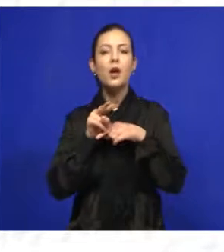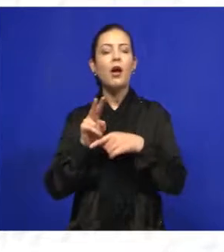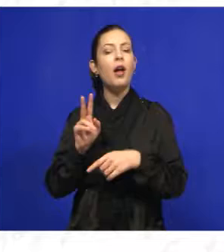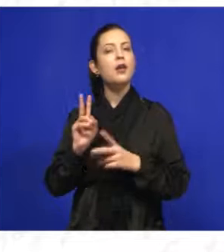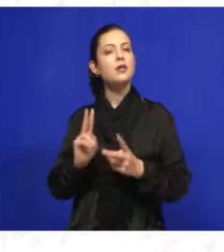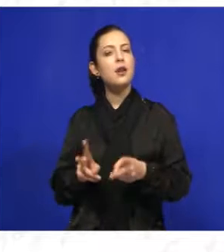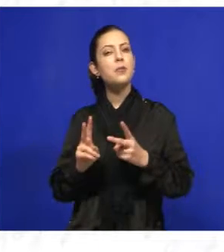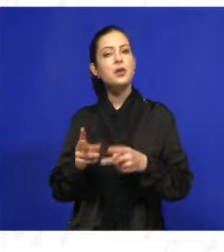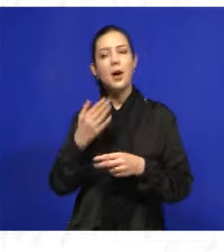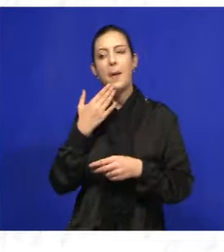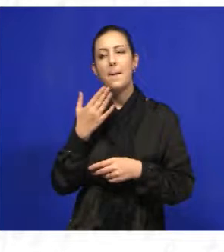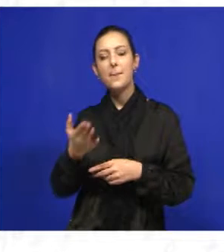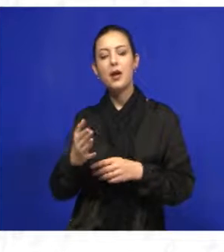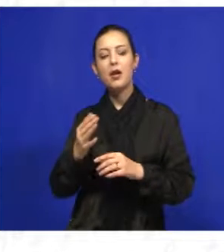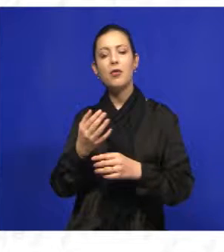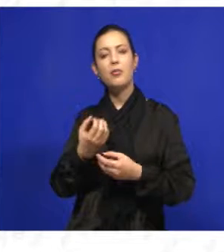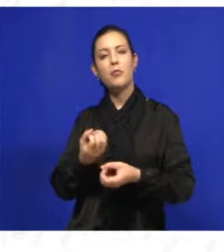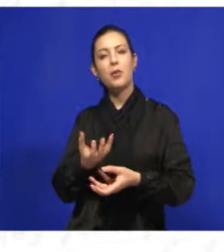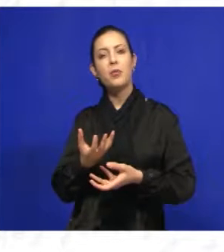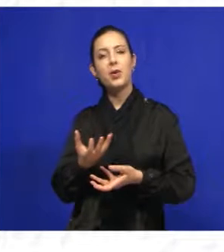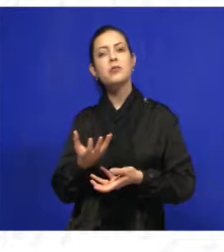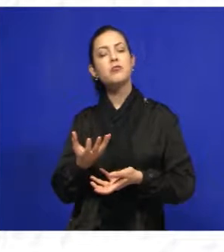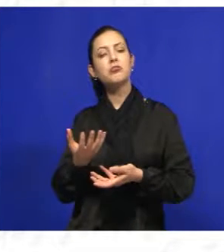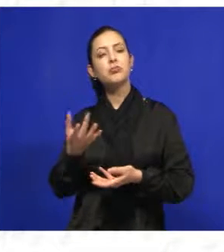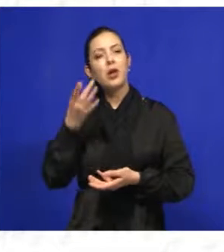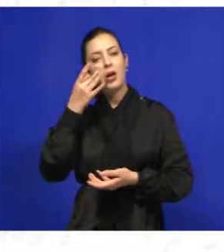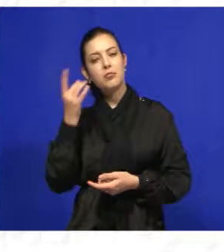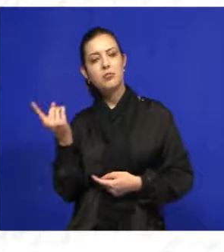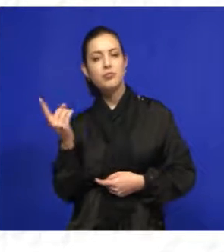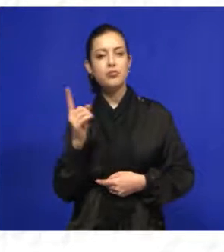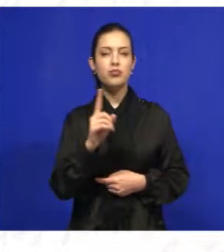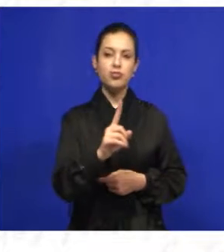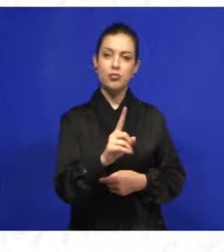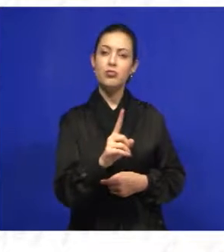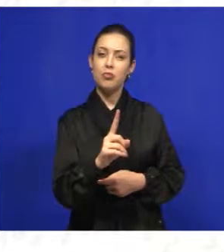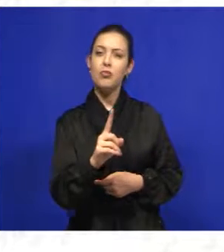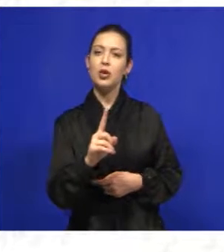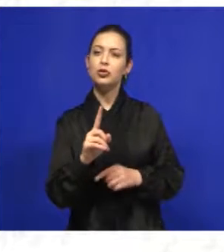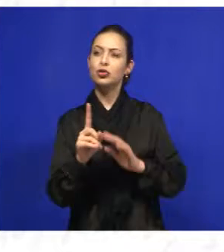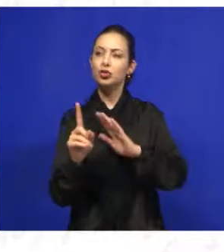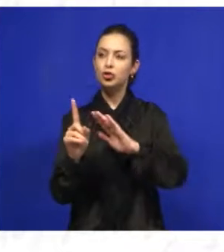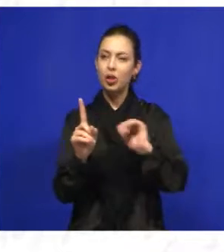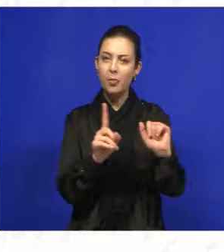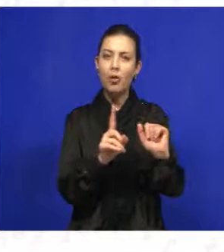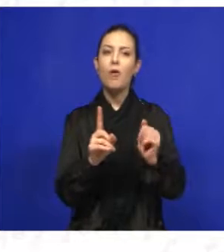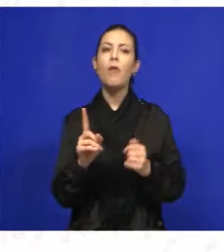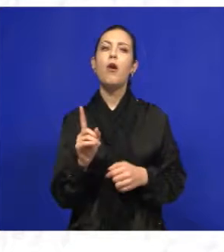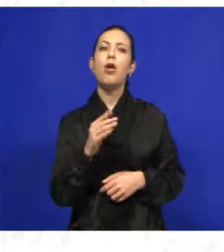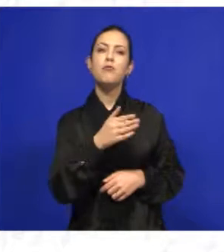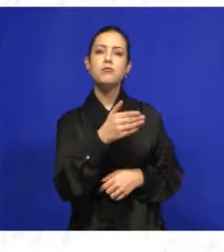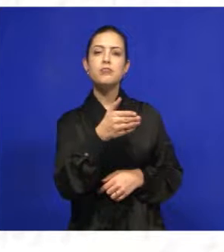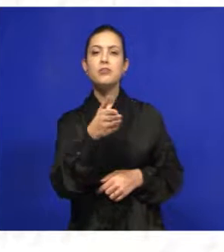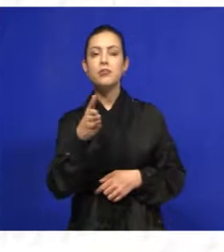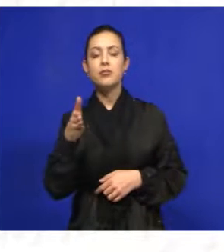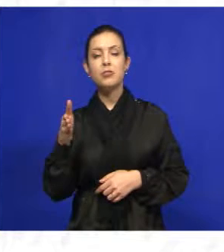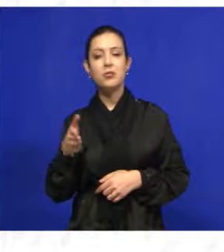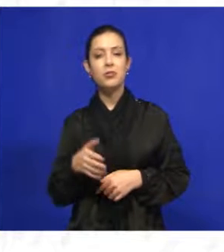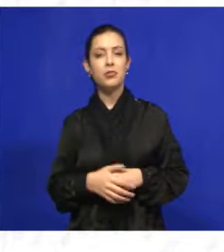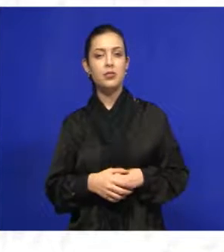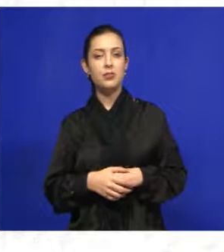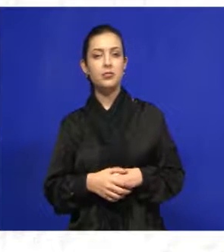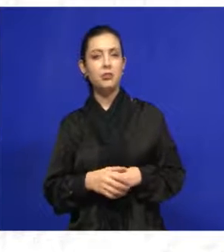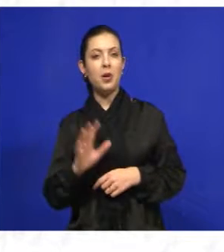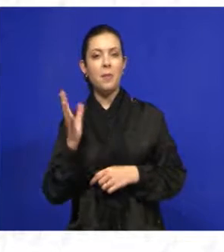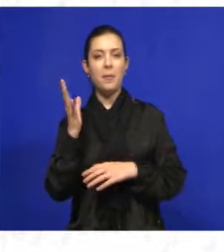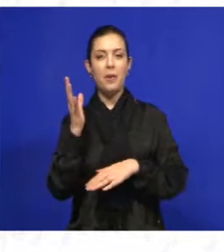as vezes que solicitamos a presença do Marcos em algumas de nossas praças, em